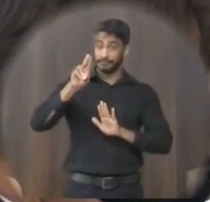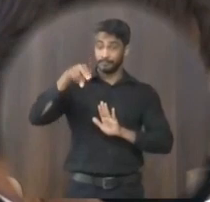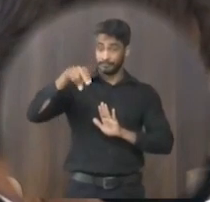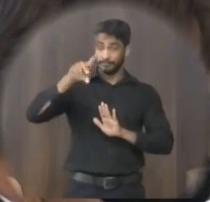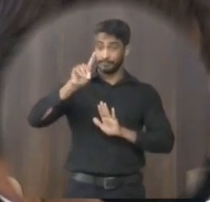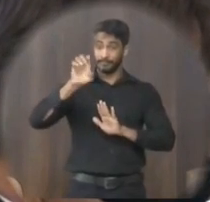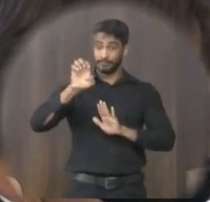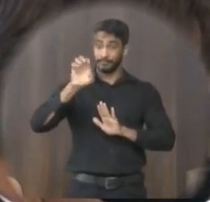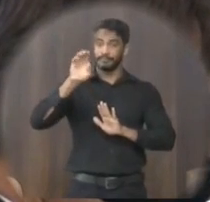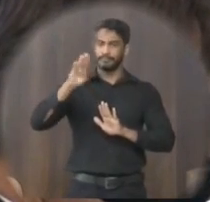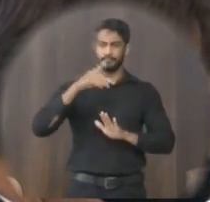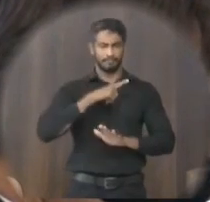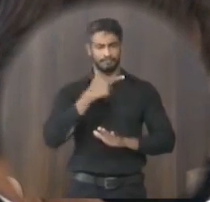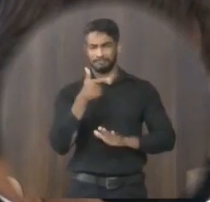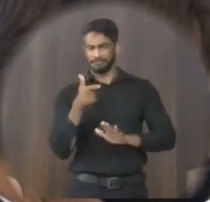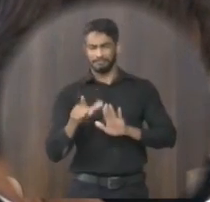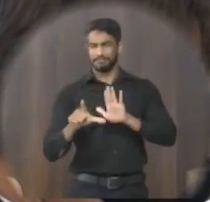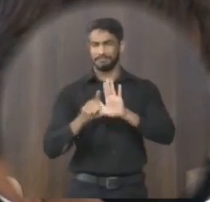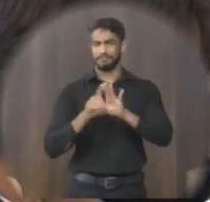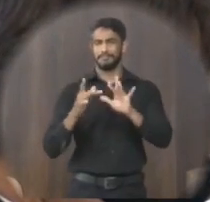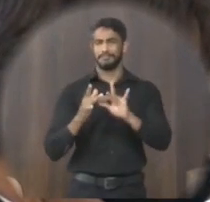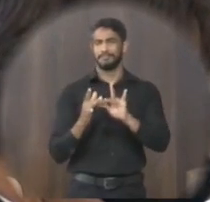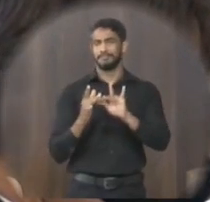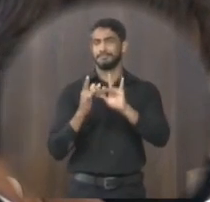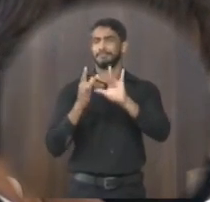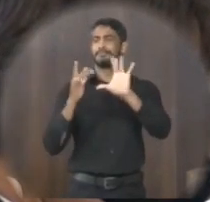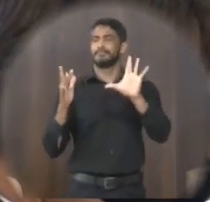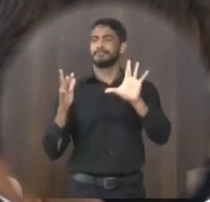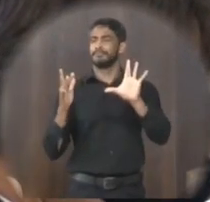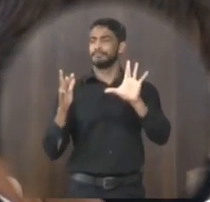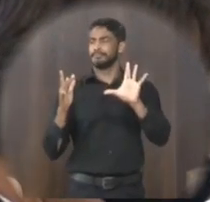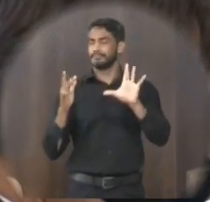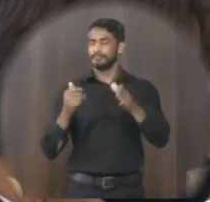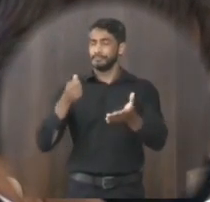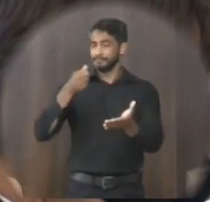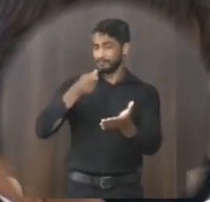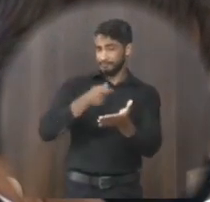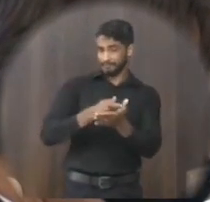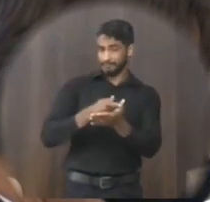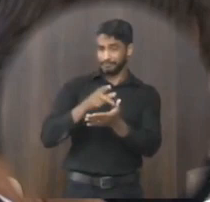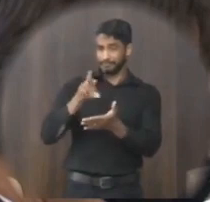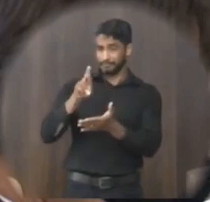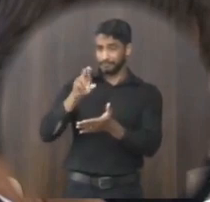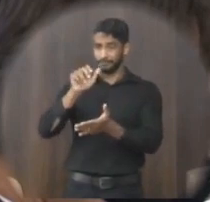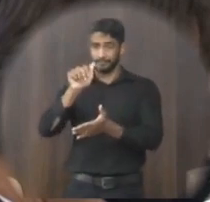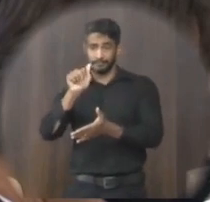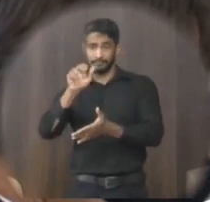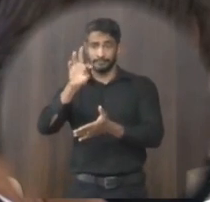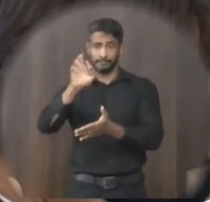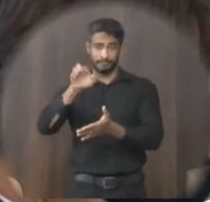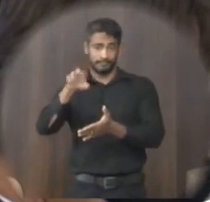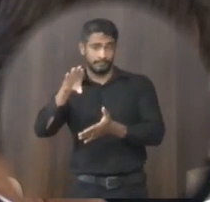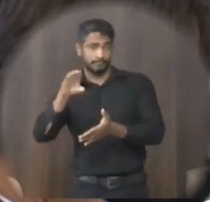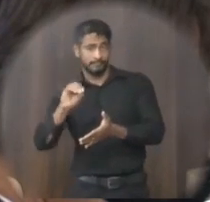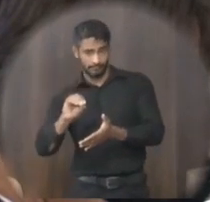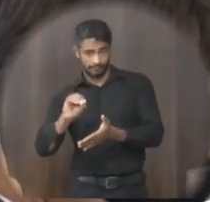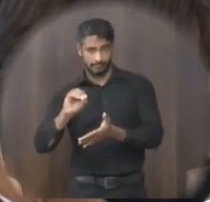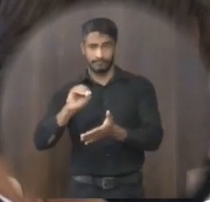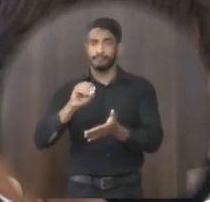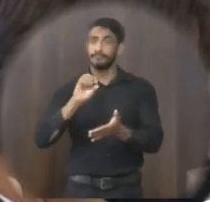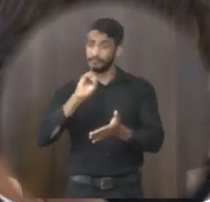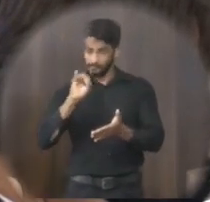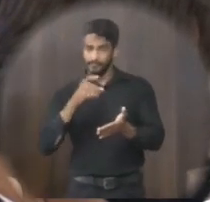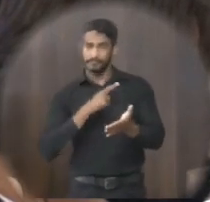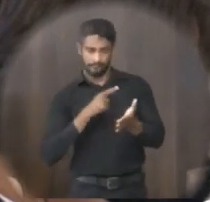tem nenhuma lei que autoriza o pagamento de rateio porém chegando nessa casa um